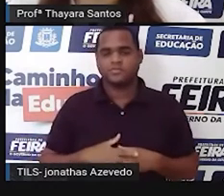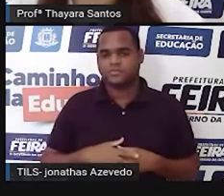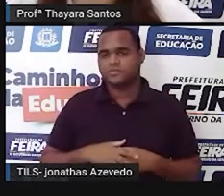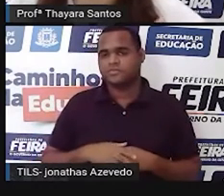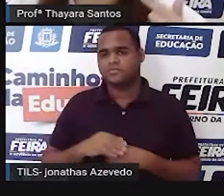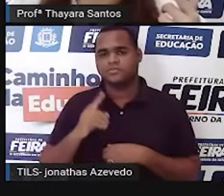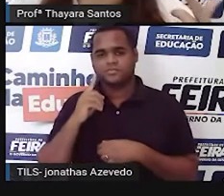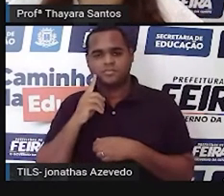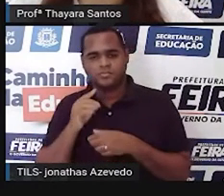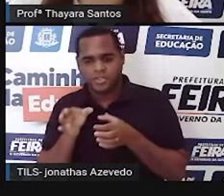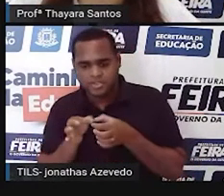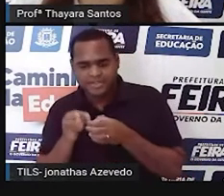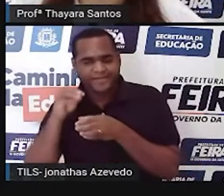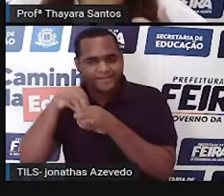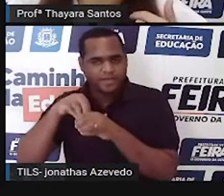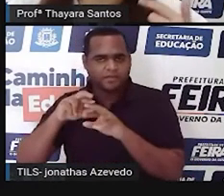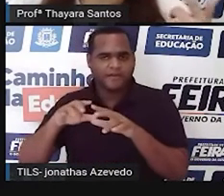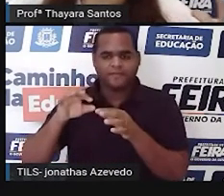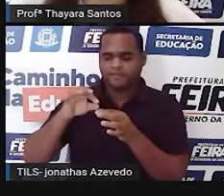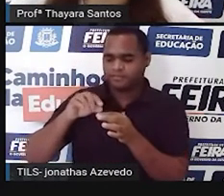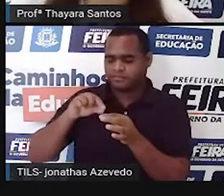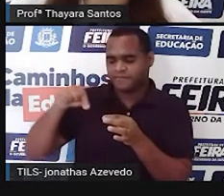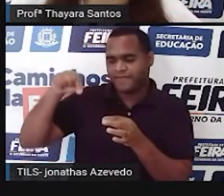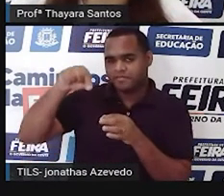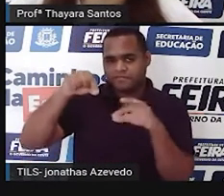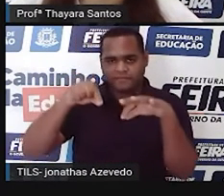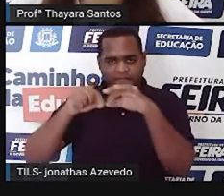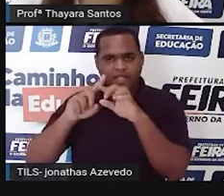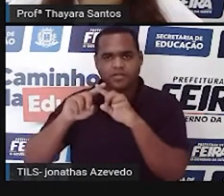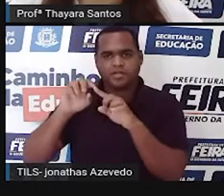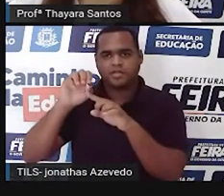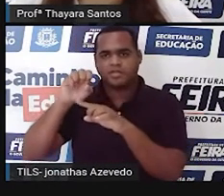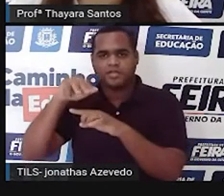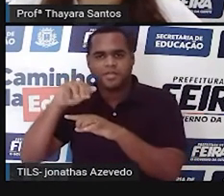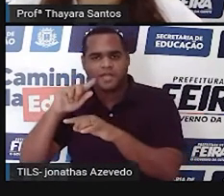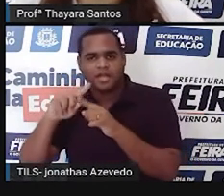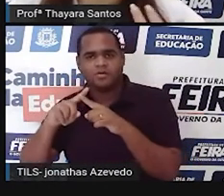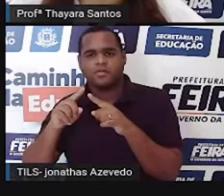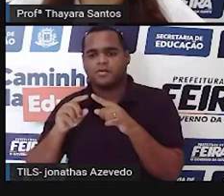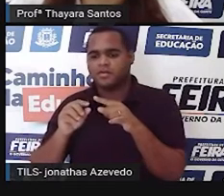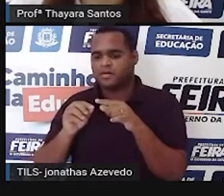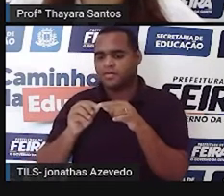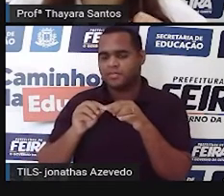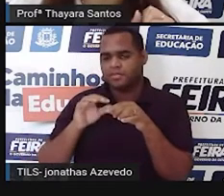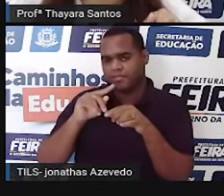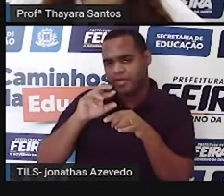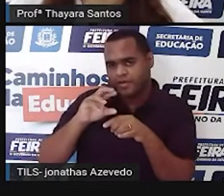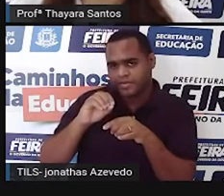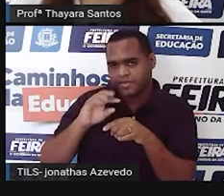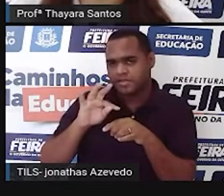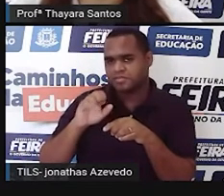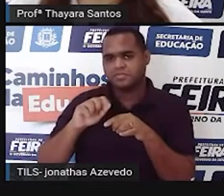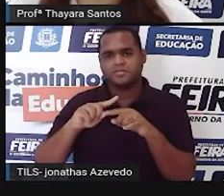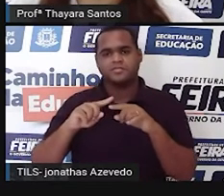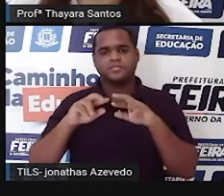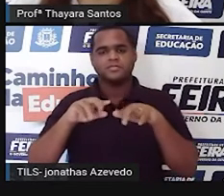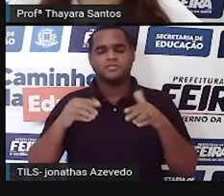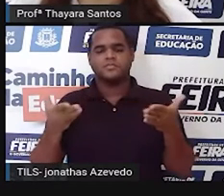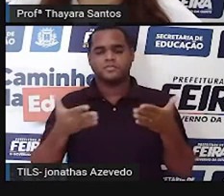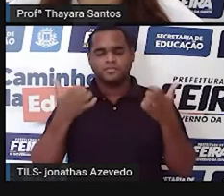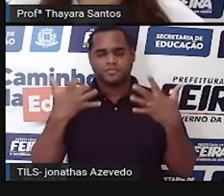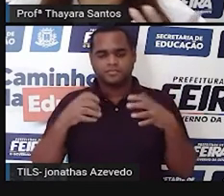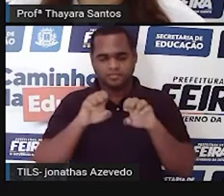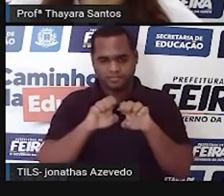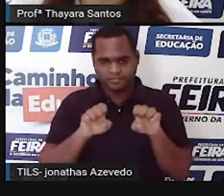Testicula, epidídimo, ducto deferente, as vesículas seminais, a próstata, a uretra. Agora, a gente vai falar sobre as